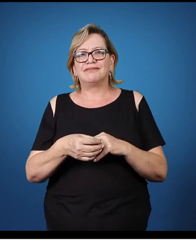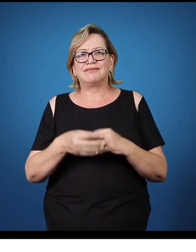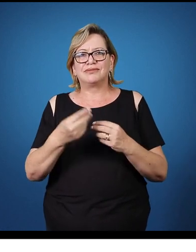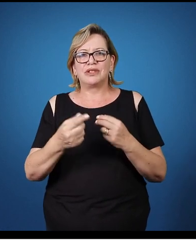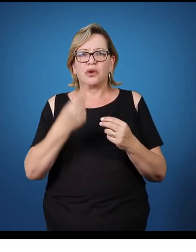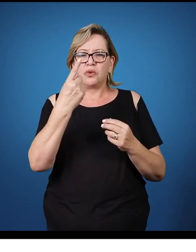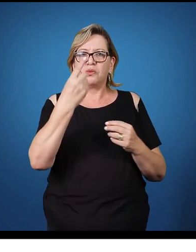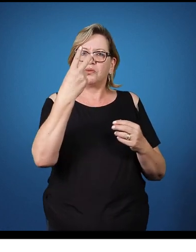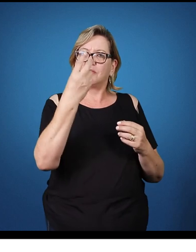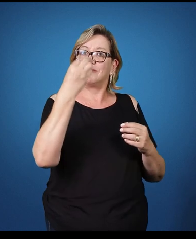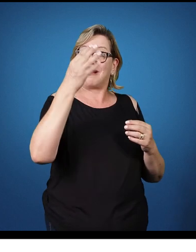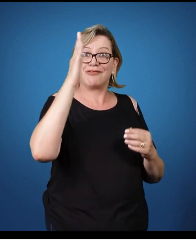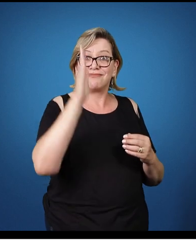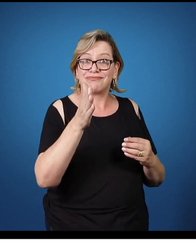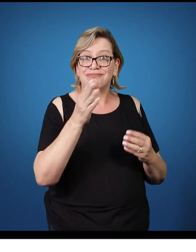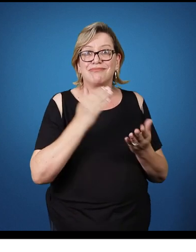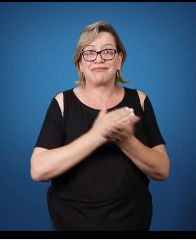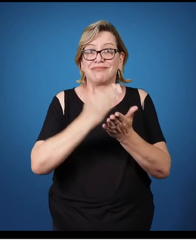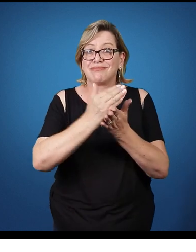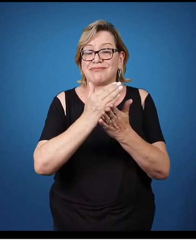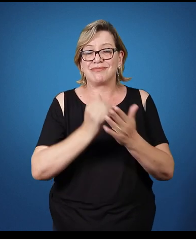Um, dois, três, já. Começa!